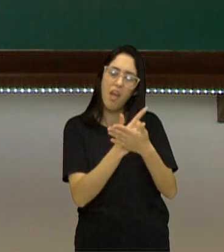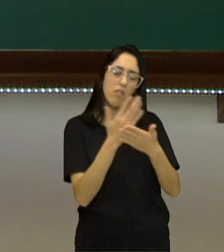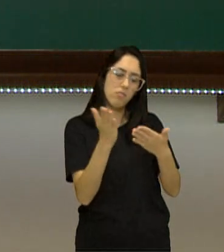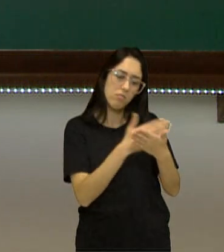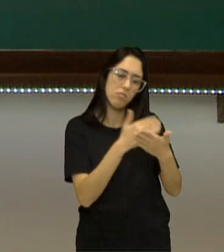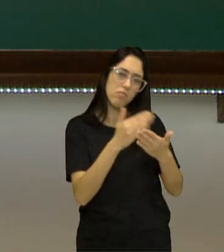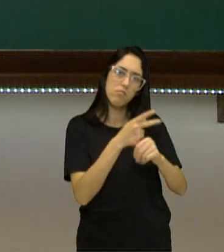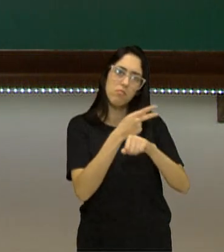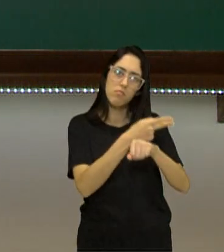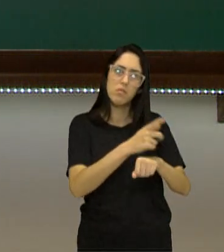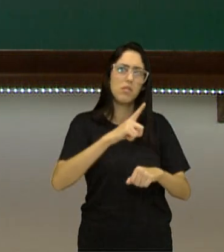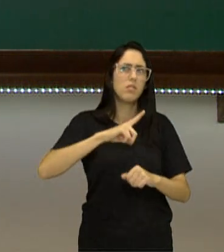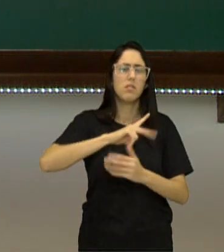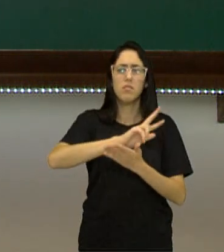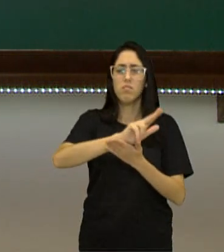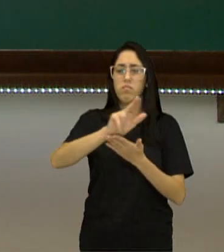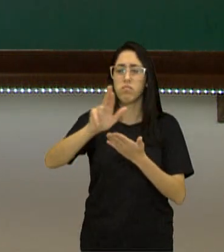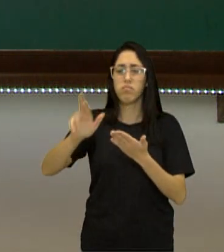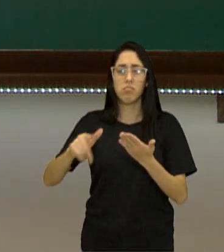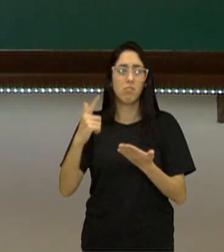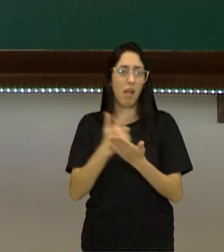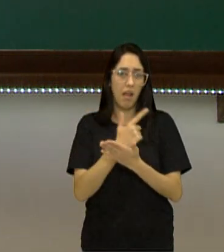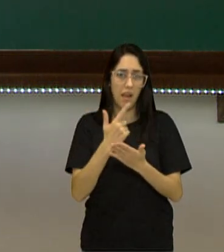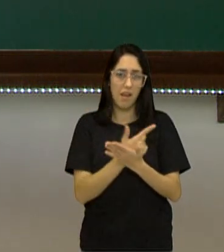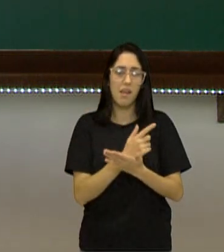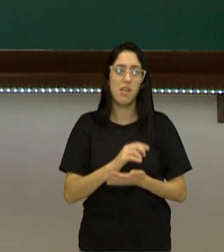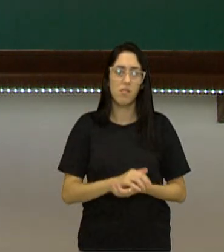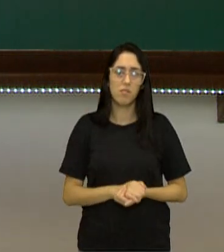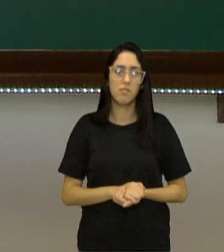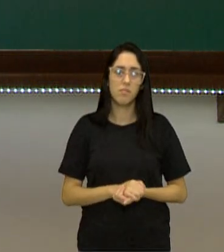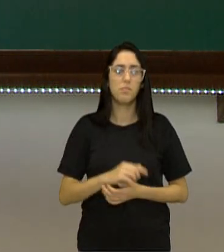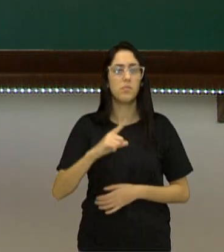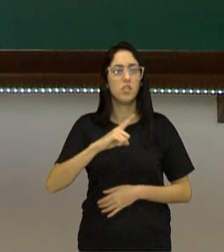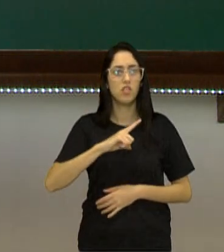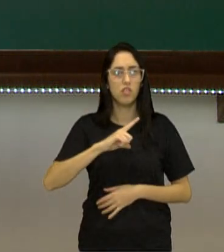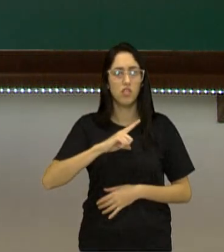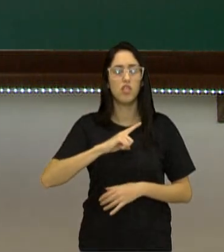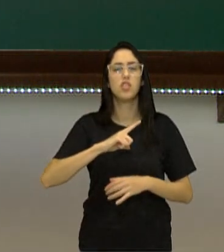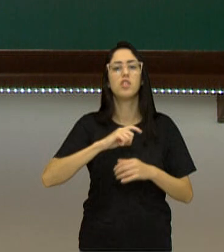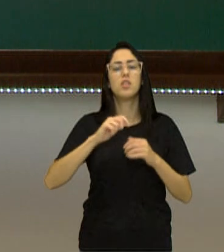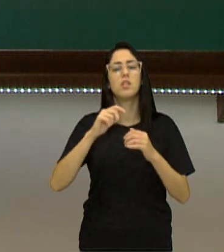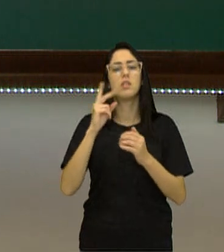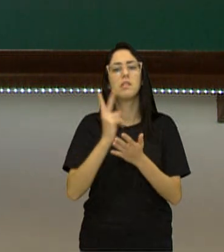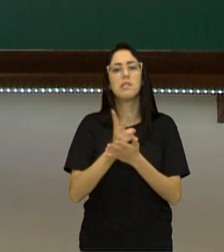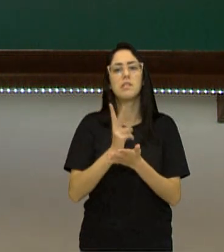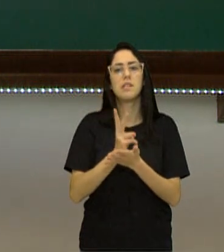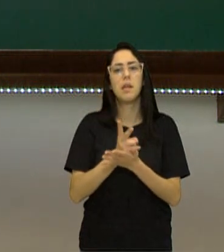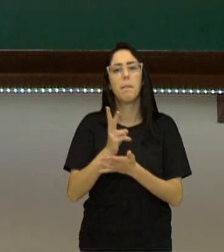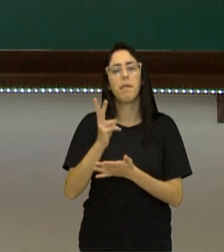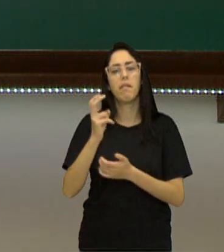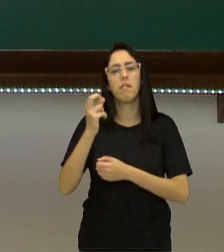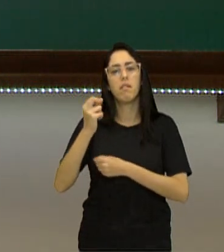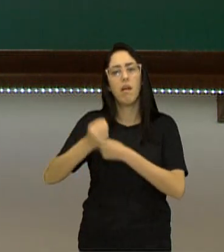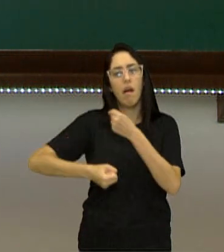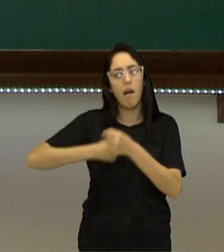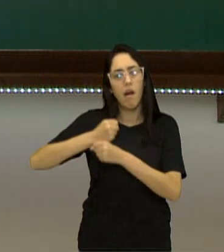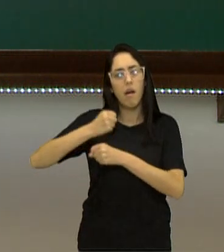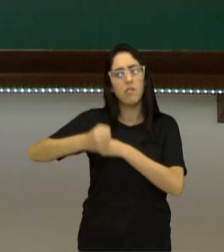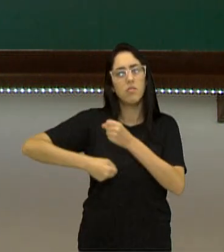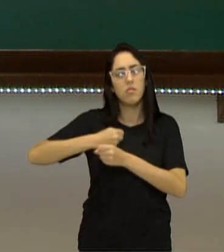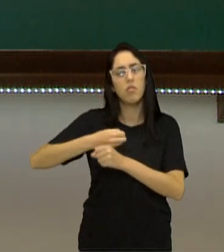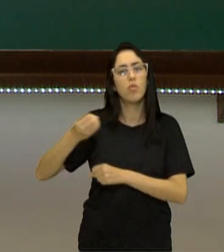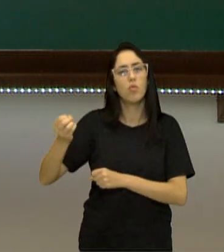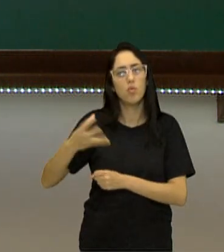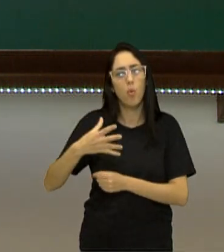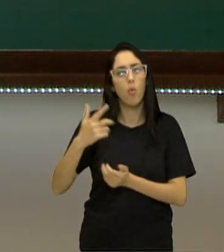Eram dezenas de livros. E era publicada uma vez. Todo ano vinha uma publicação nova, um livro